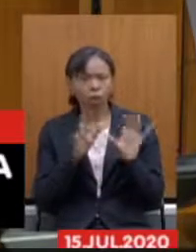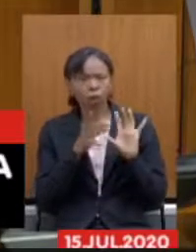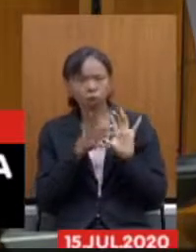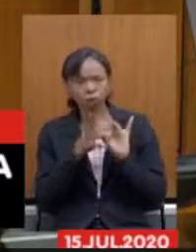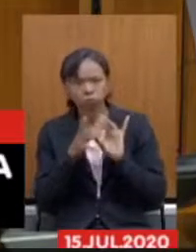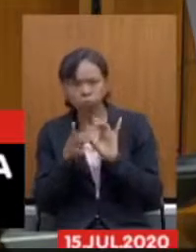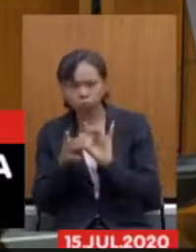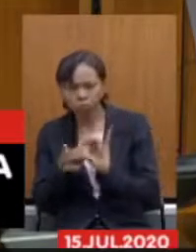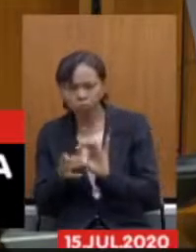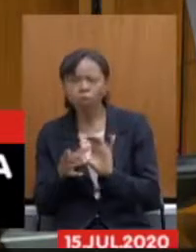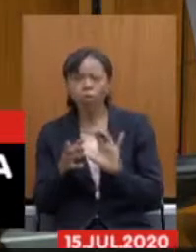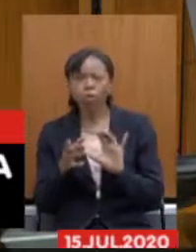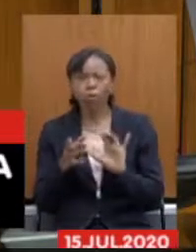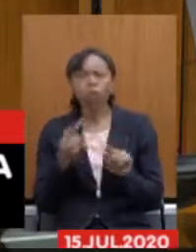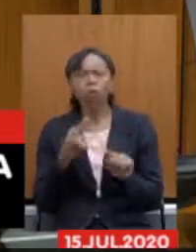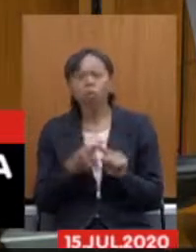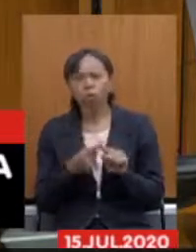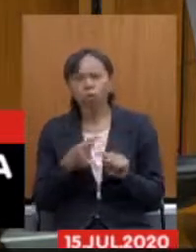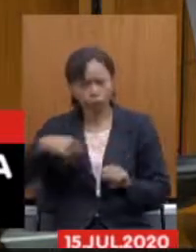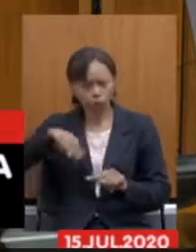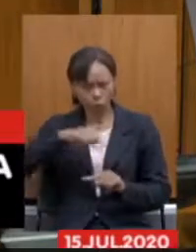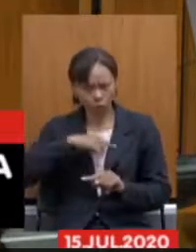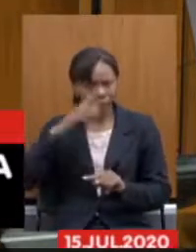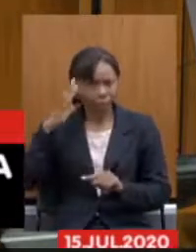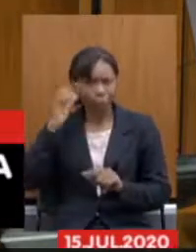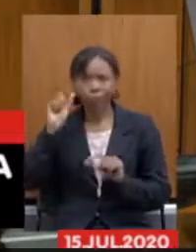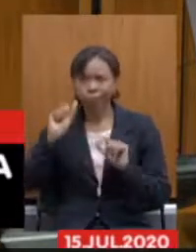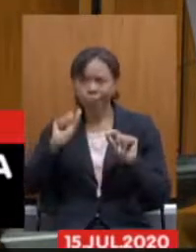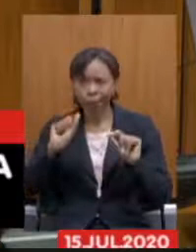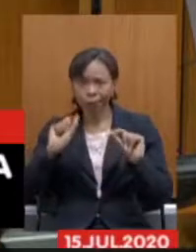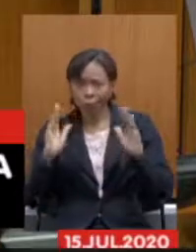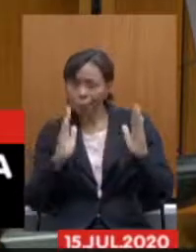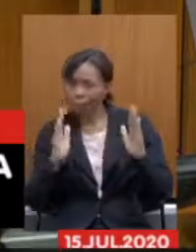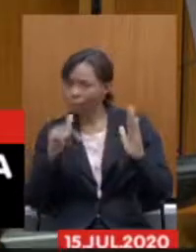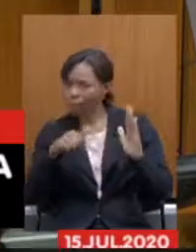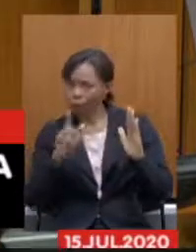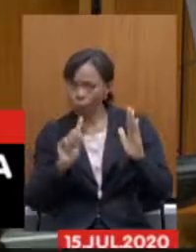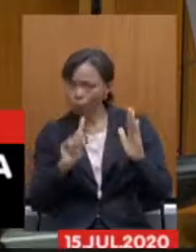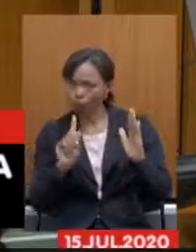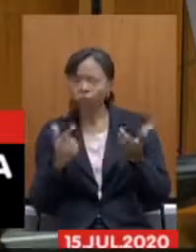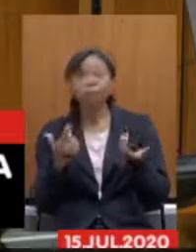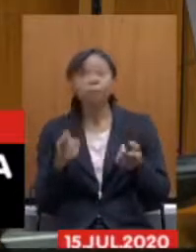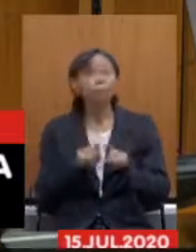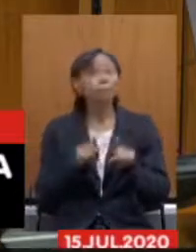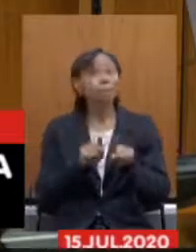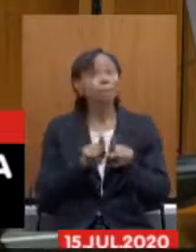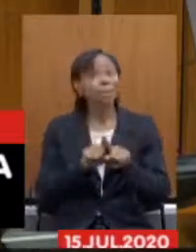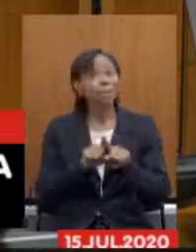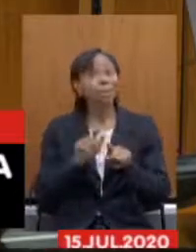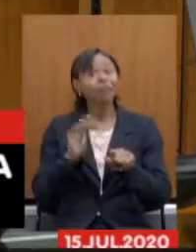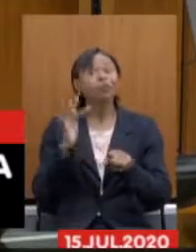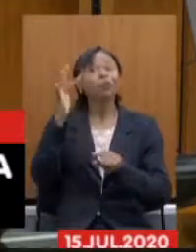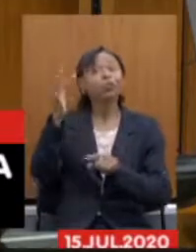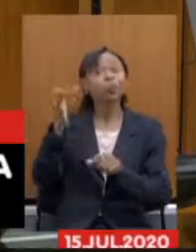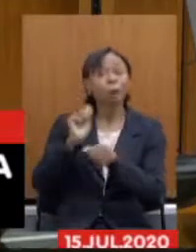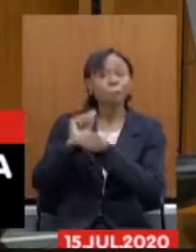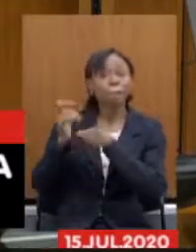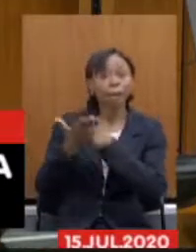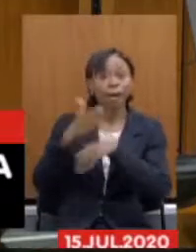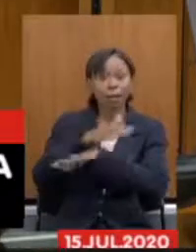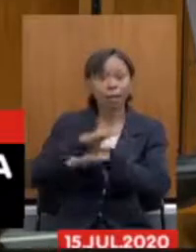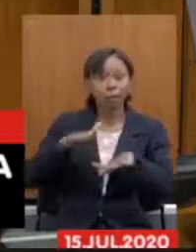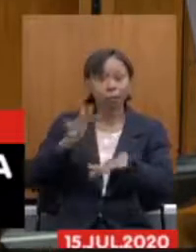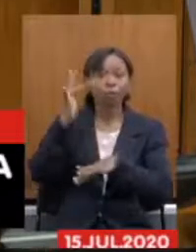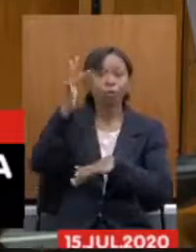contextualizando o porquê que nós achamos que não é o momento e mais mesmo depois da pandemia nós achamos que essa